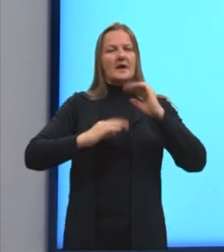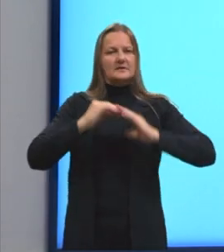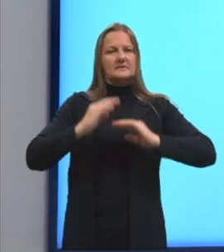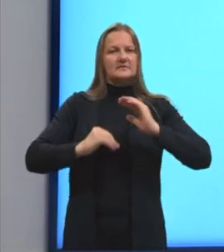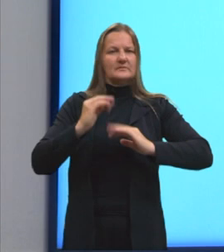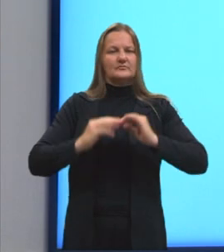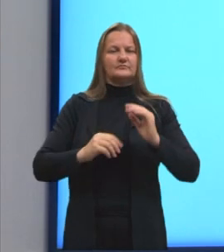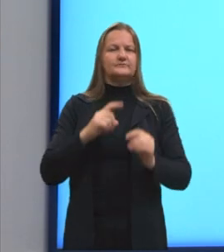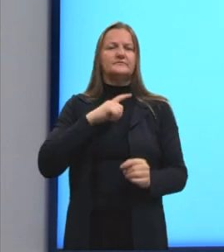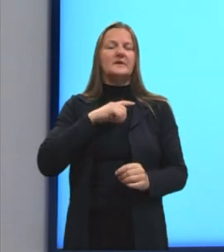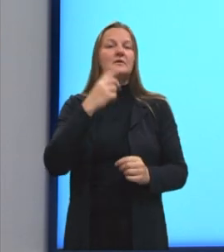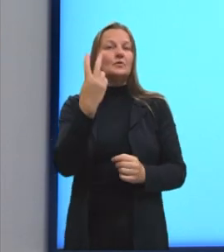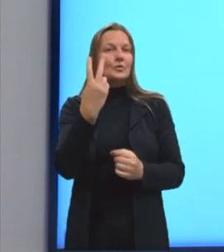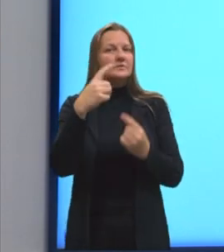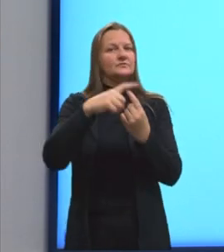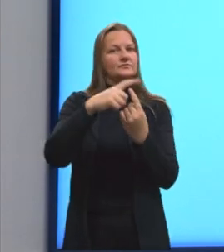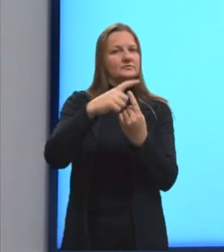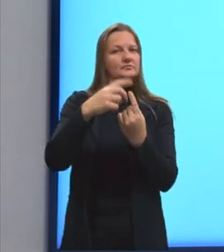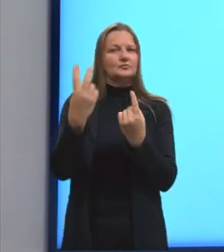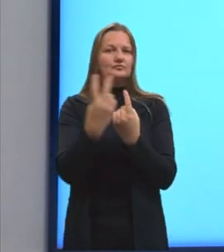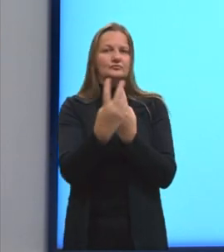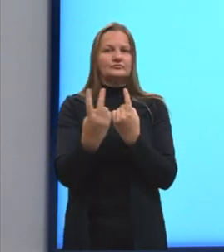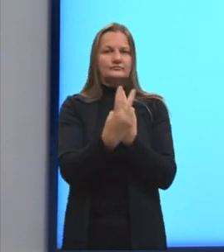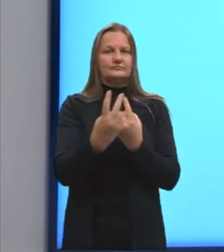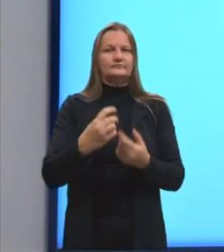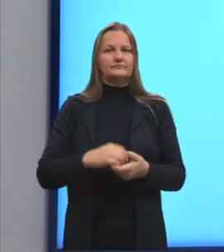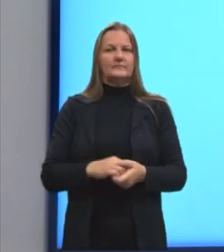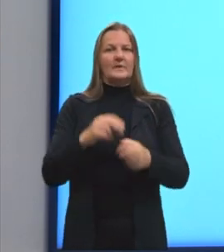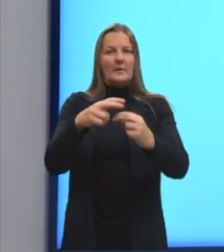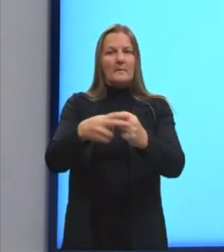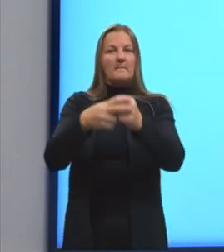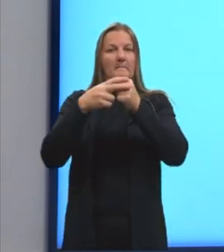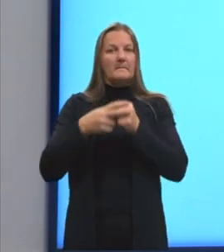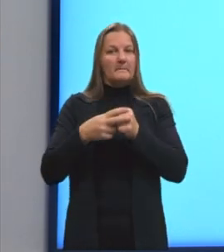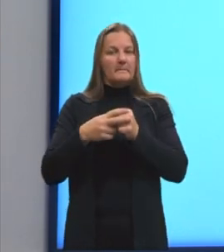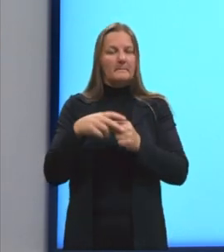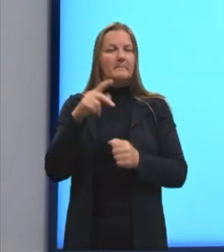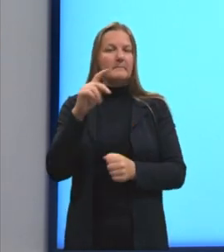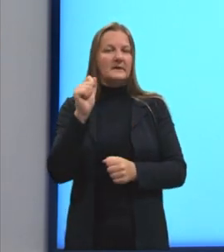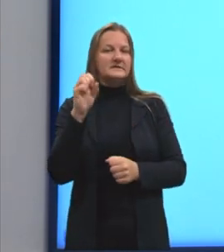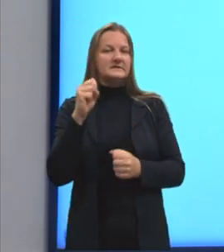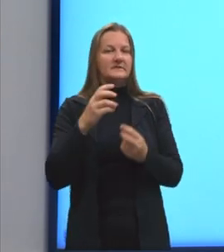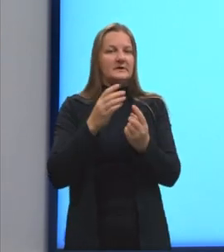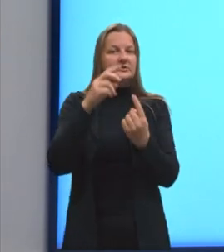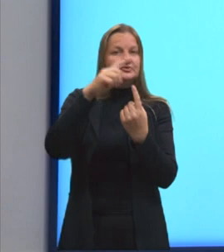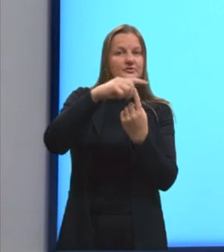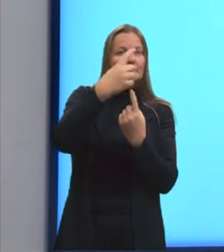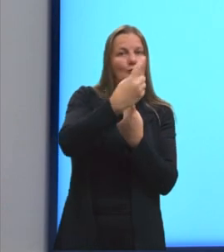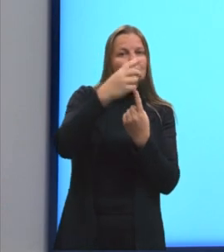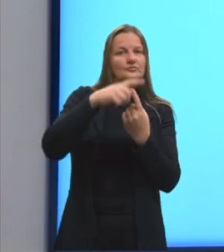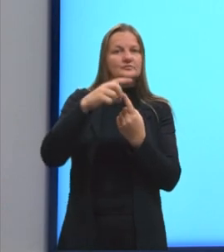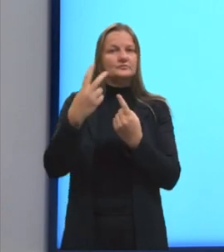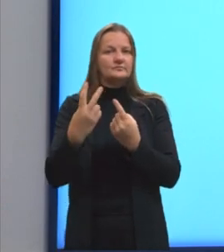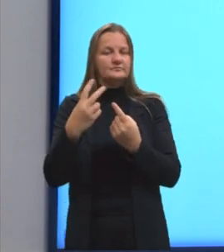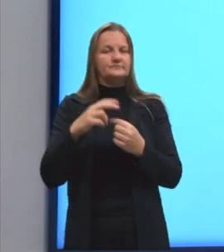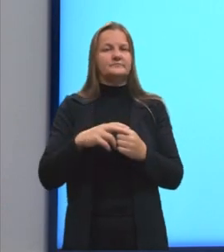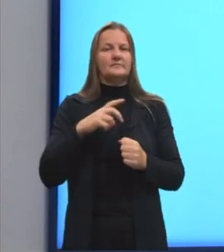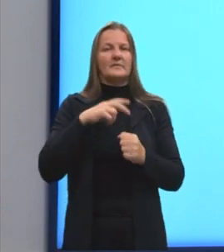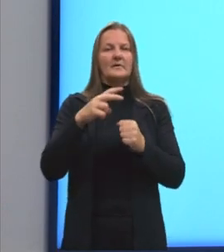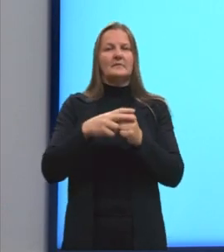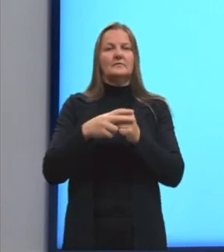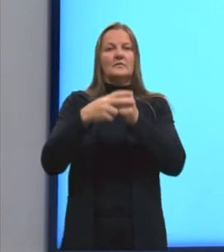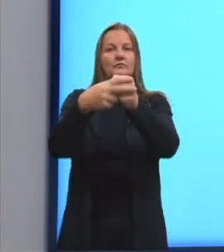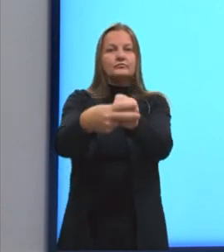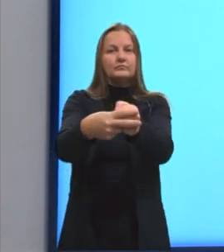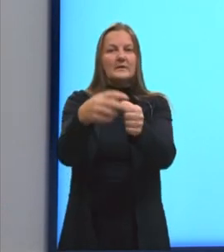Tem dois tipos de voz passiva. Lembrando que ali na voz ativa, se o nosso